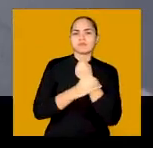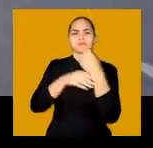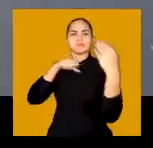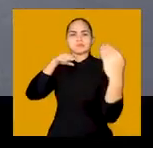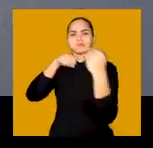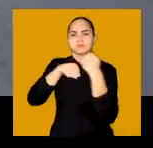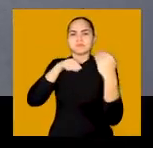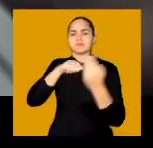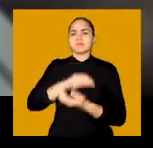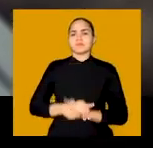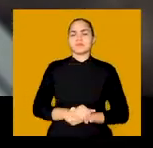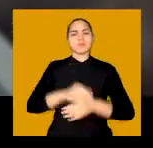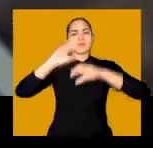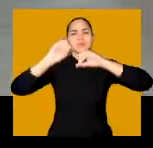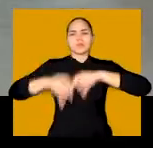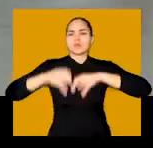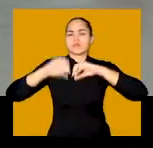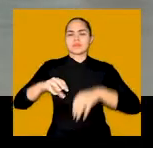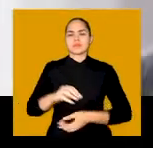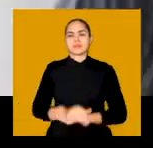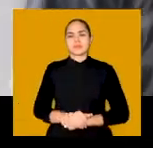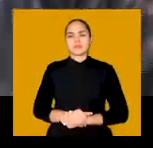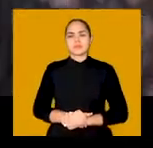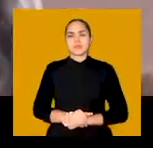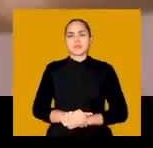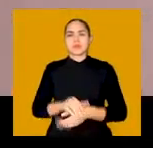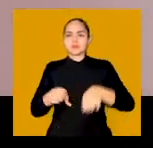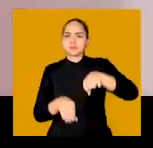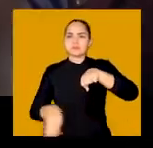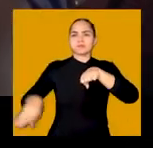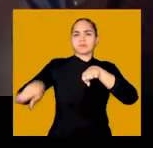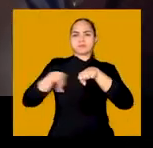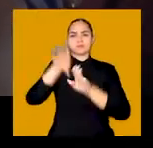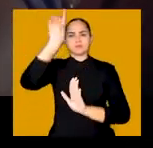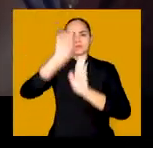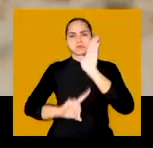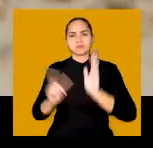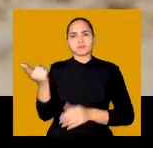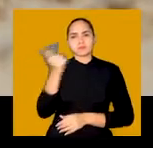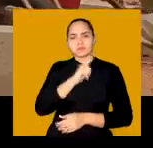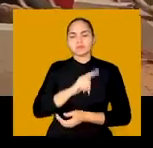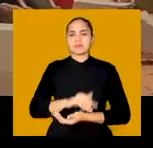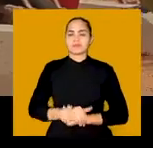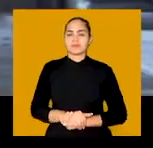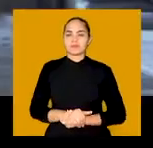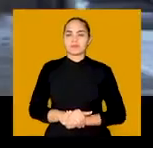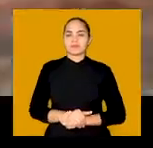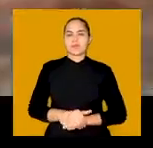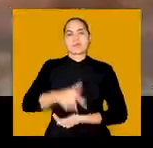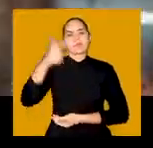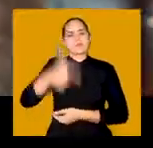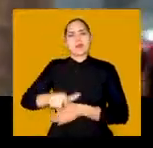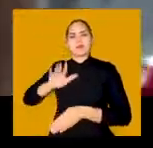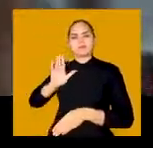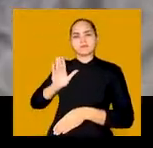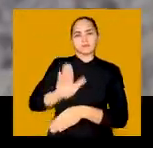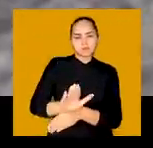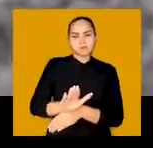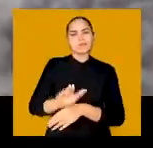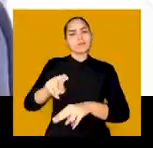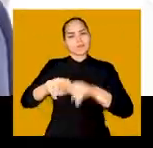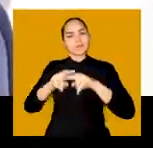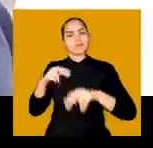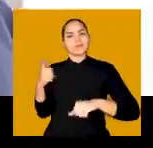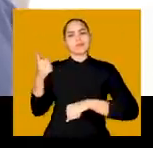mobilidade, educação, reduzindo desigualdades. Ainda há muito a fazer. Por